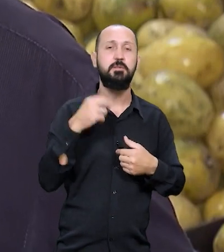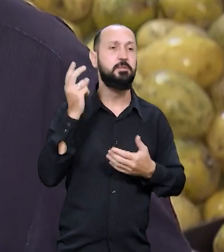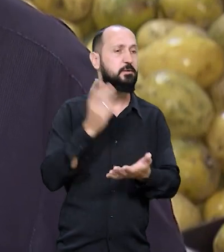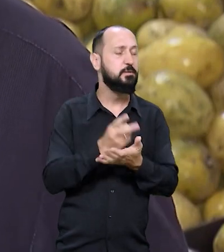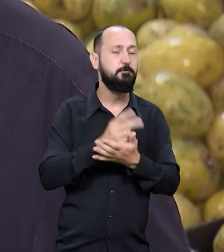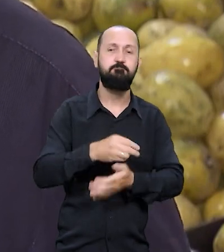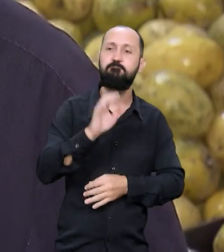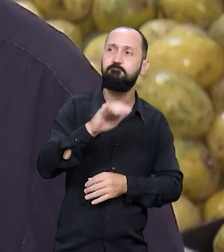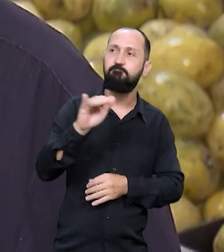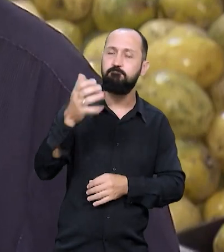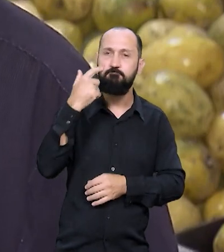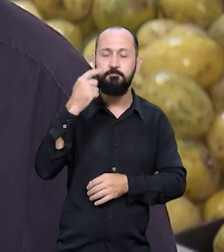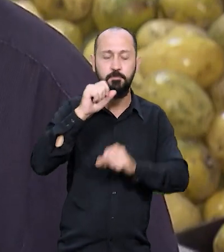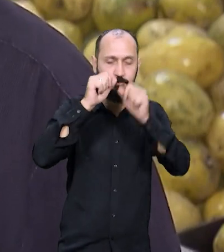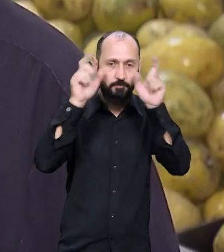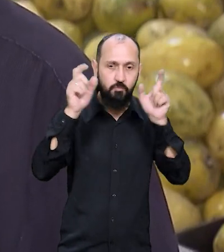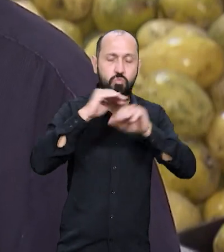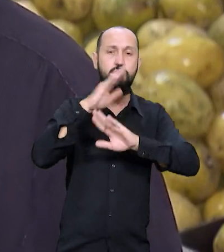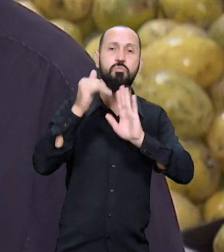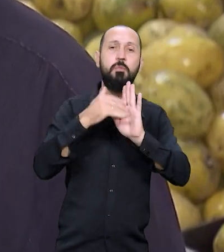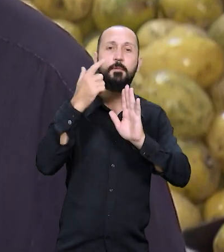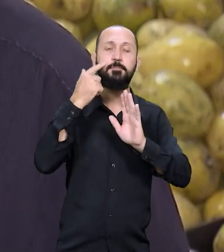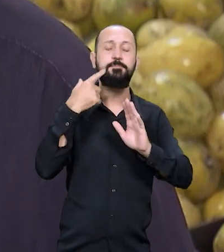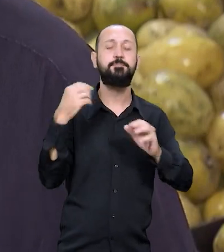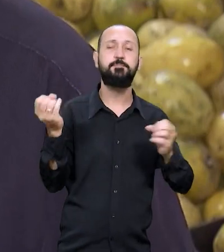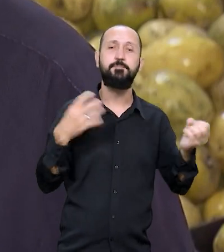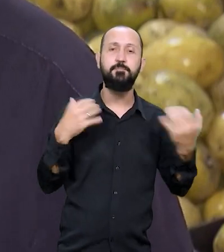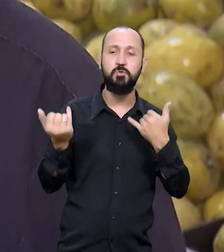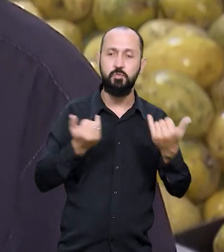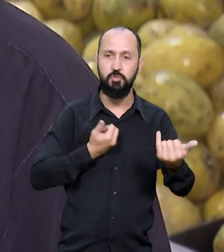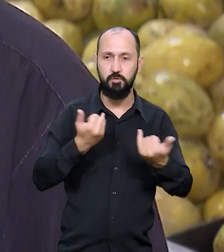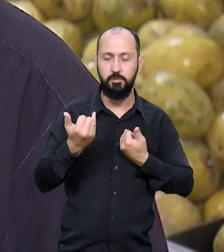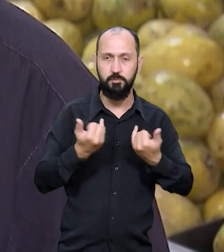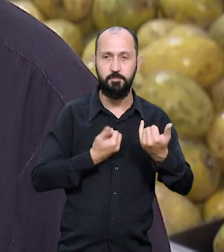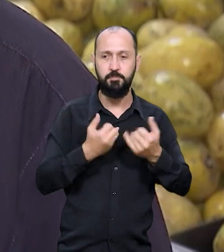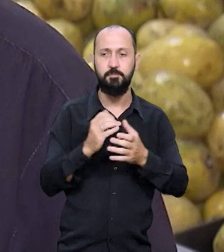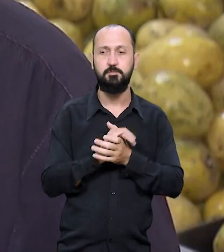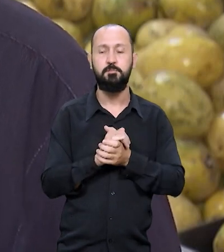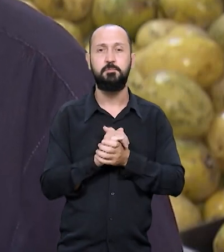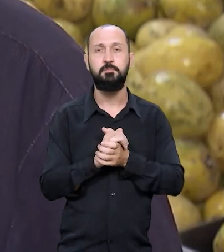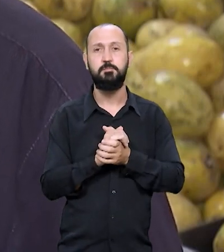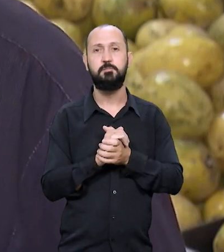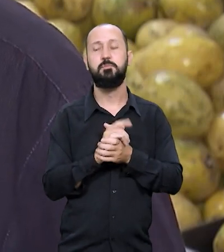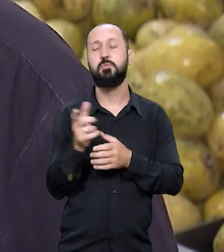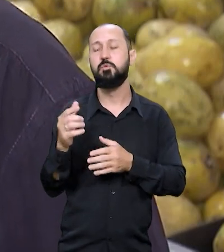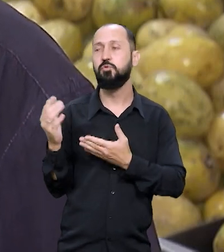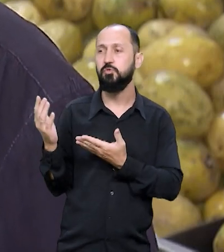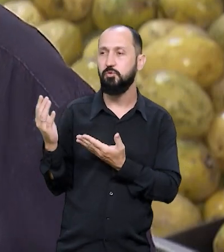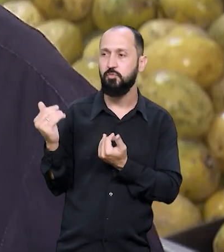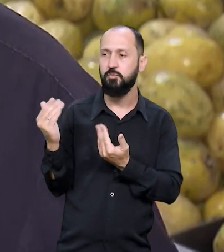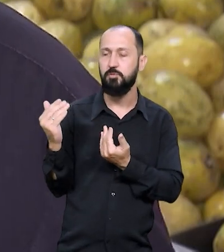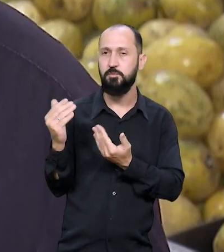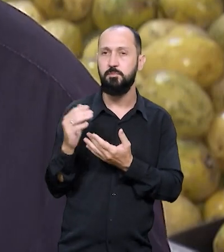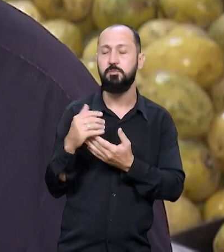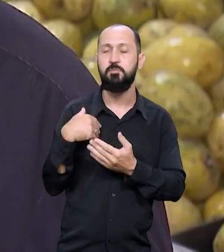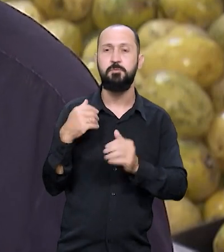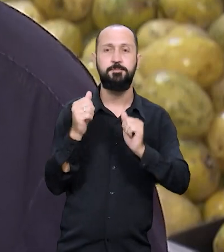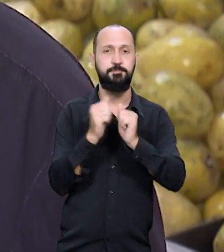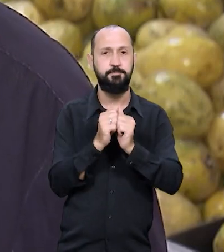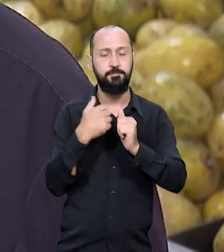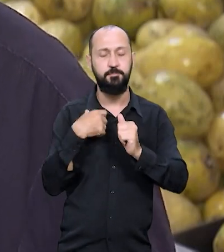caso, sempre procuro estar atento a tudo, me atualizando de tudo. Quer dizer, com esses jovens